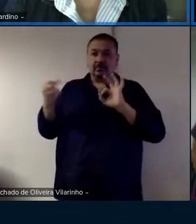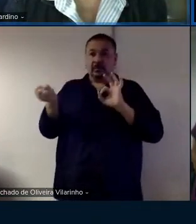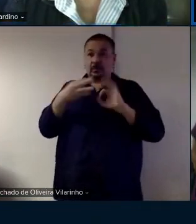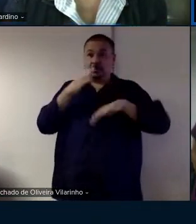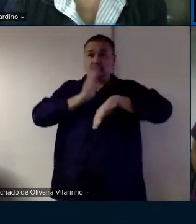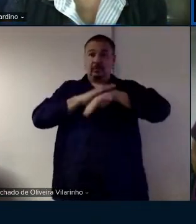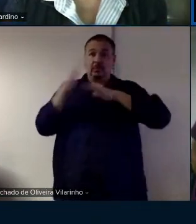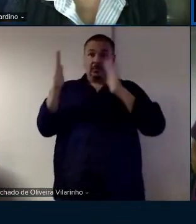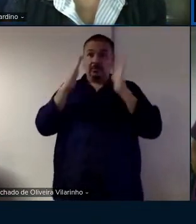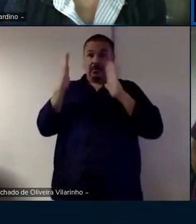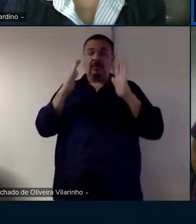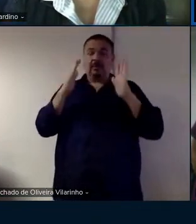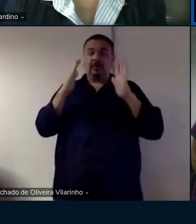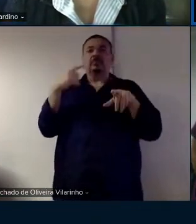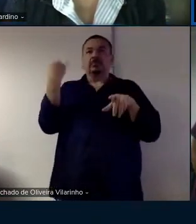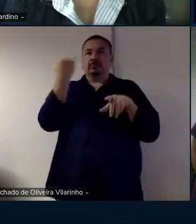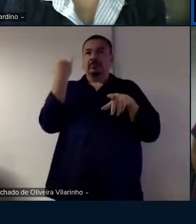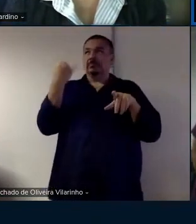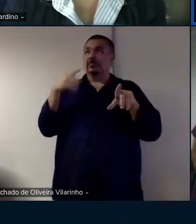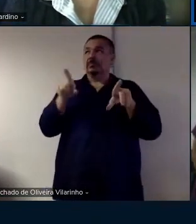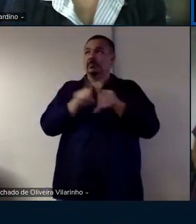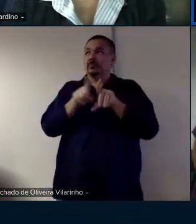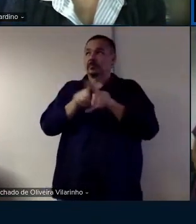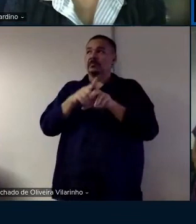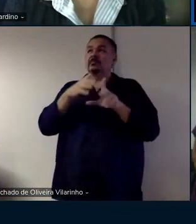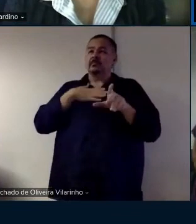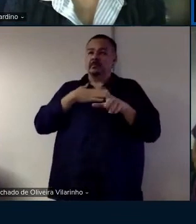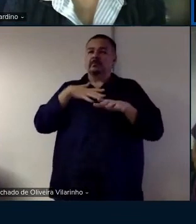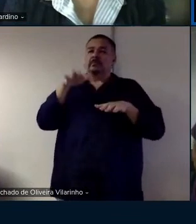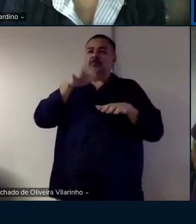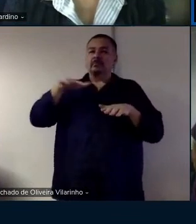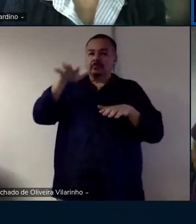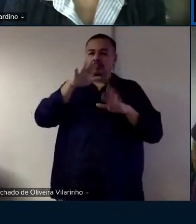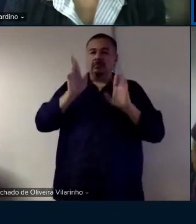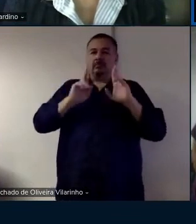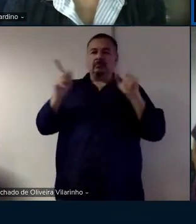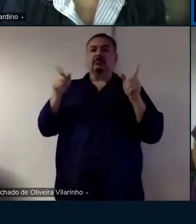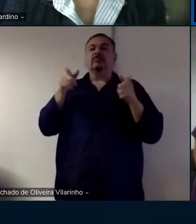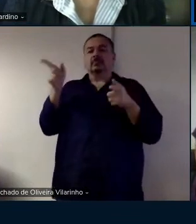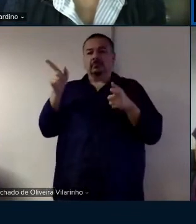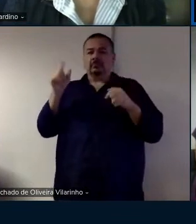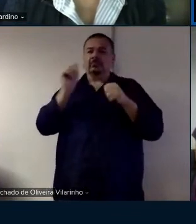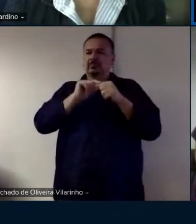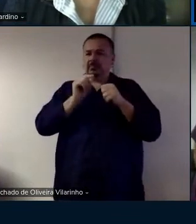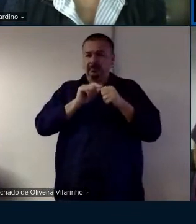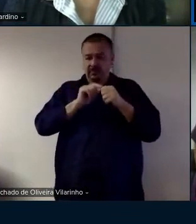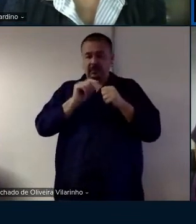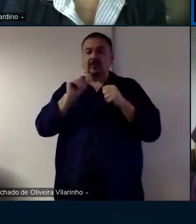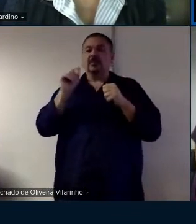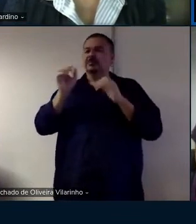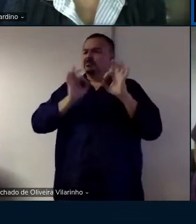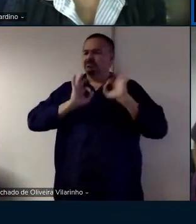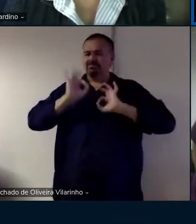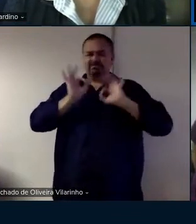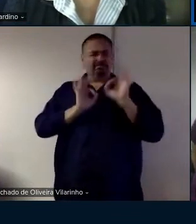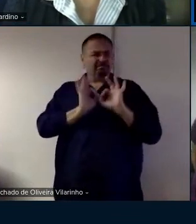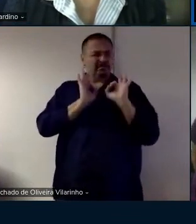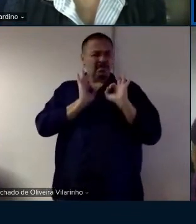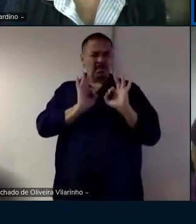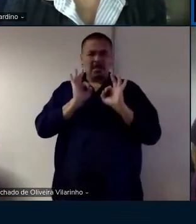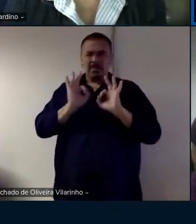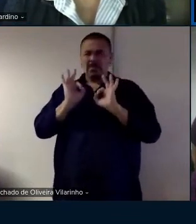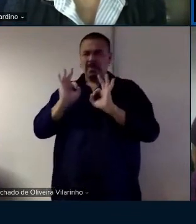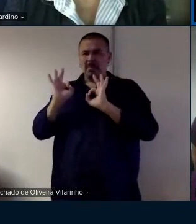momento que era novo pra mim também é um cenário diferente e você fez basicamente tudo é